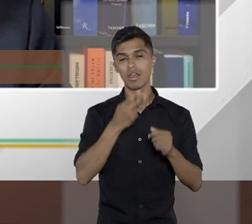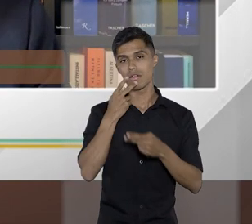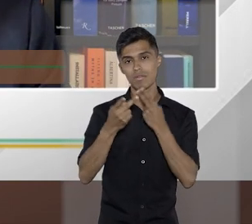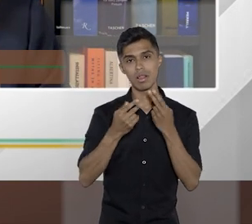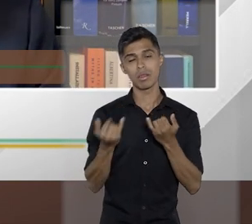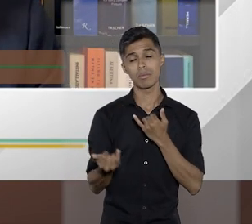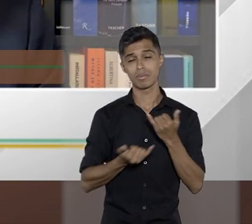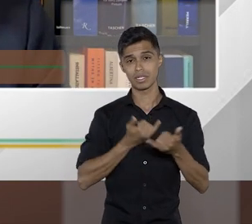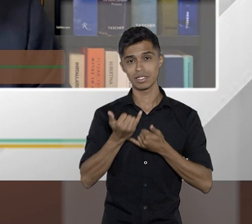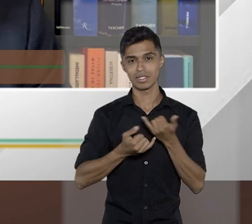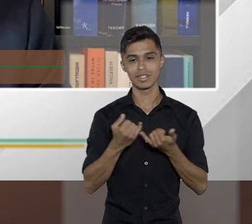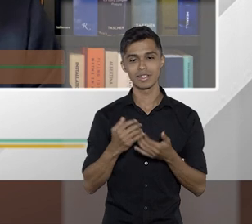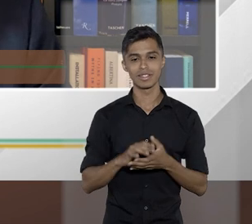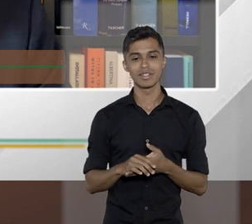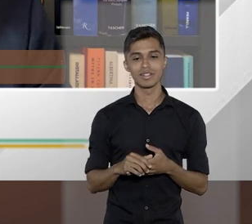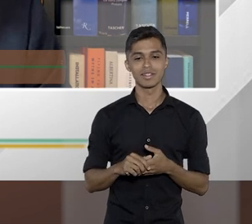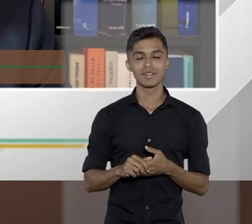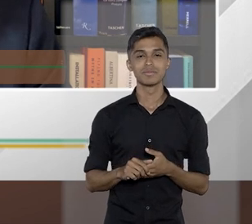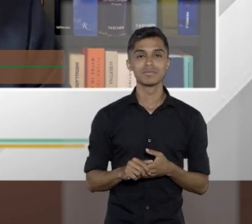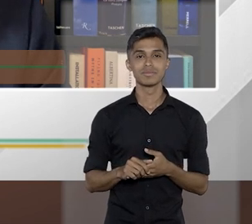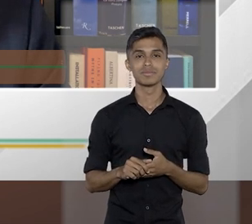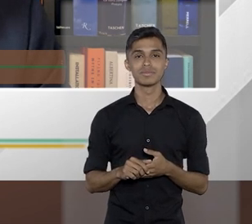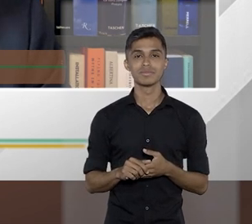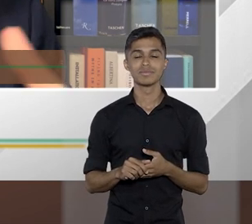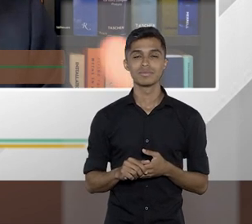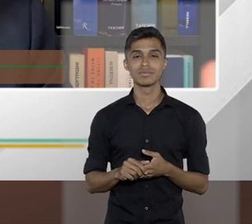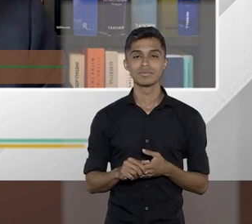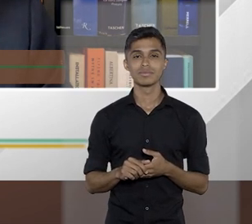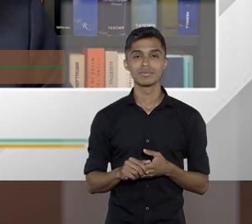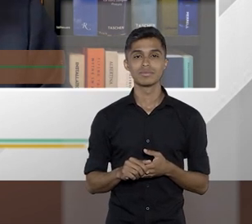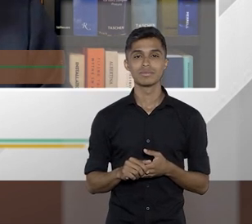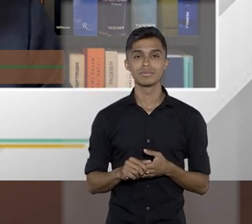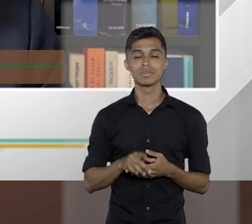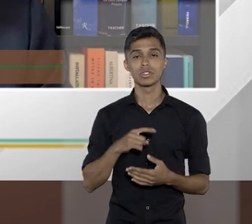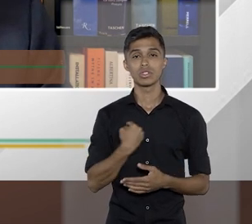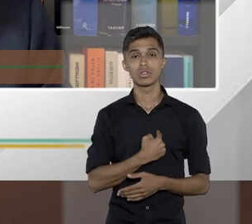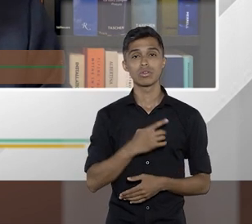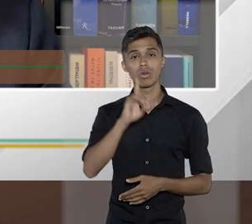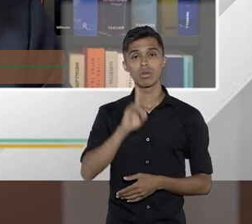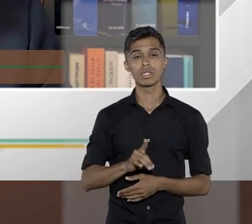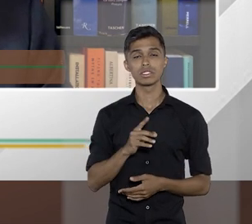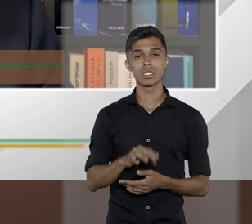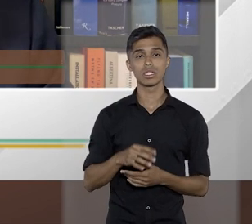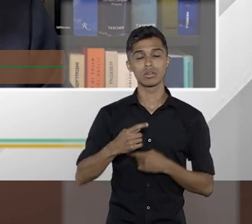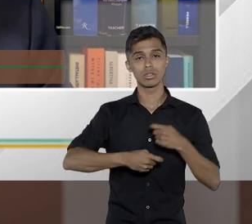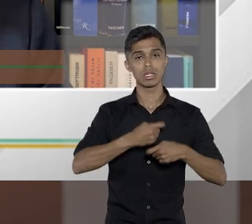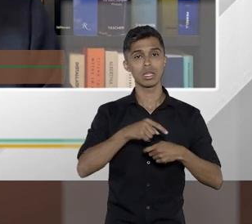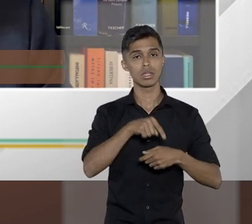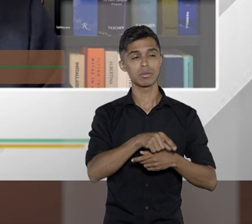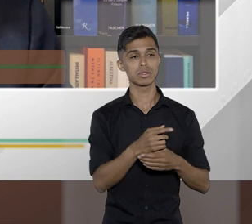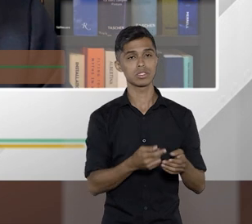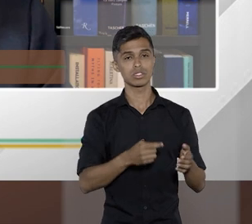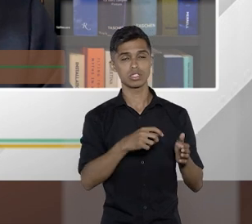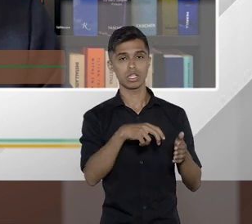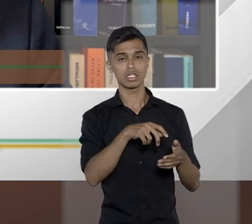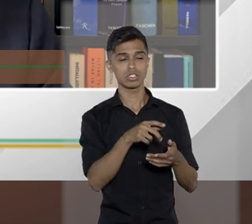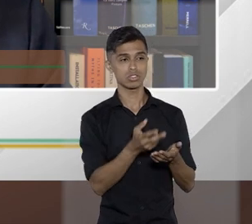brincando aqui, obviamente puxando um pouco de brasa para a nossa sardinha, o direito tributário economicamente é tudo.